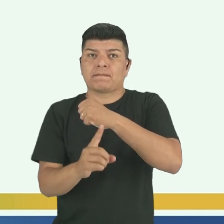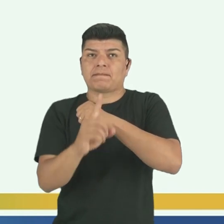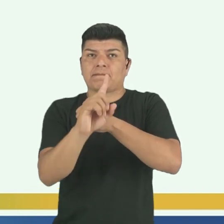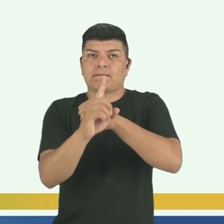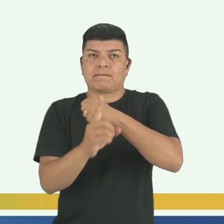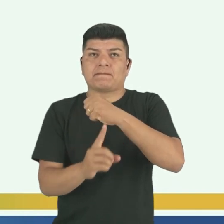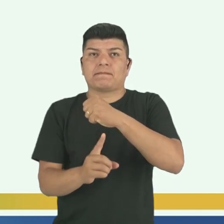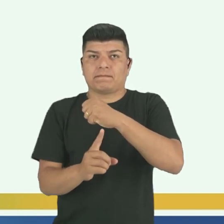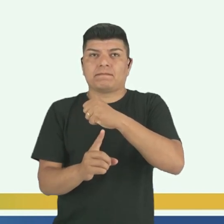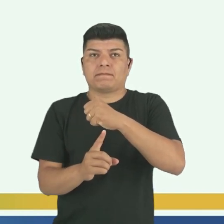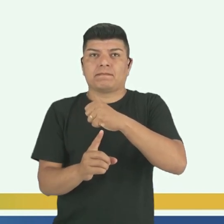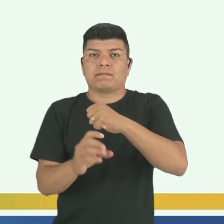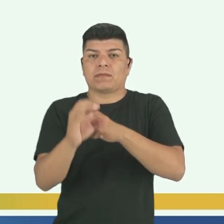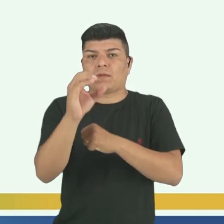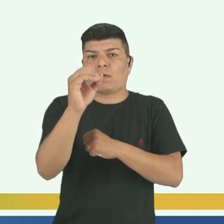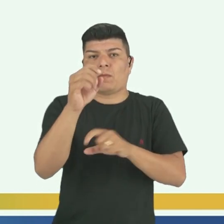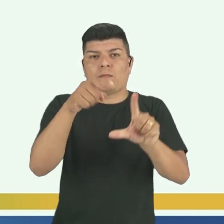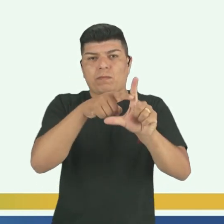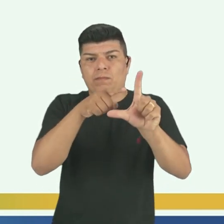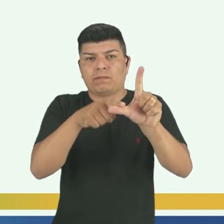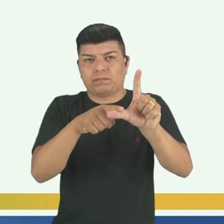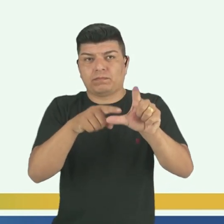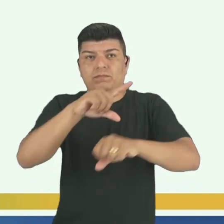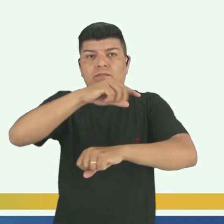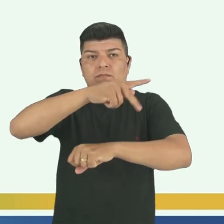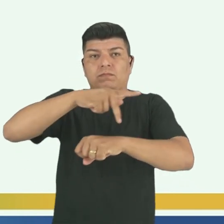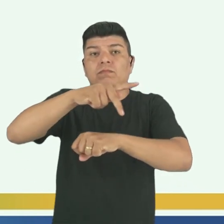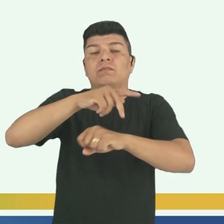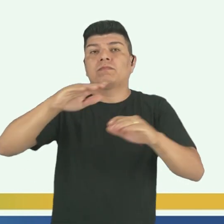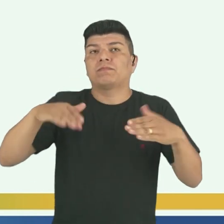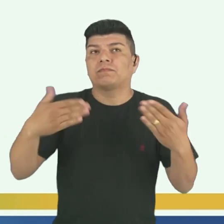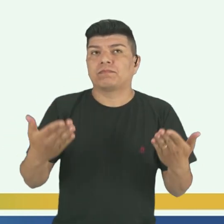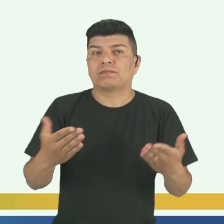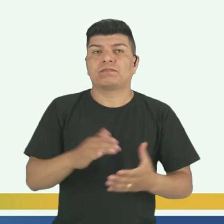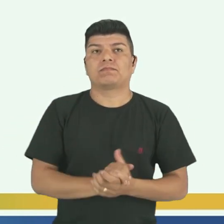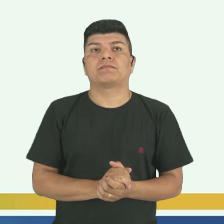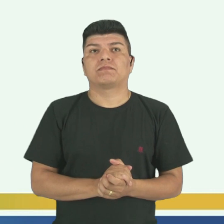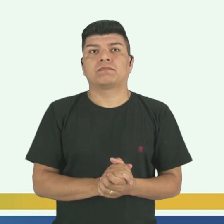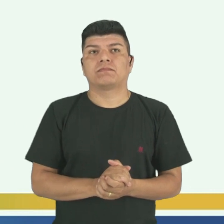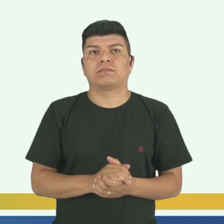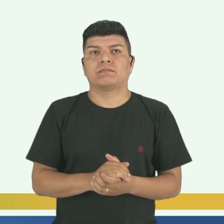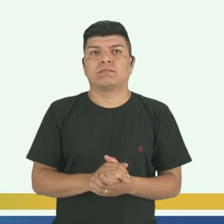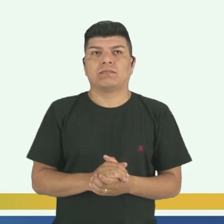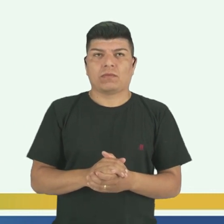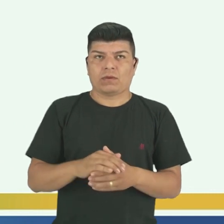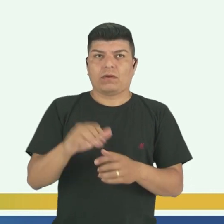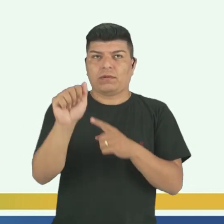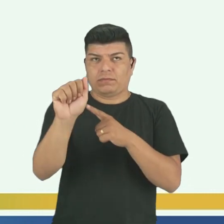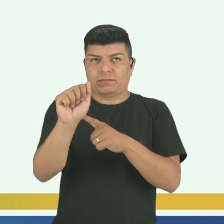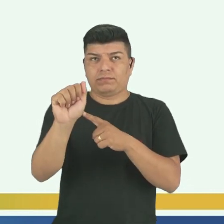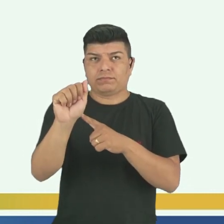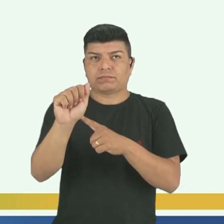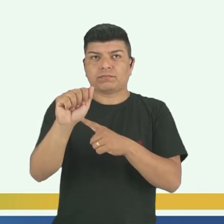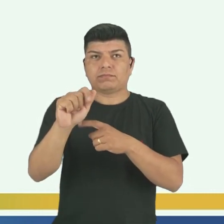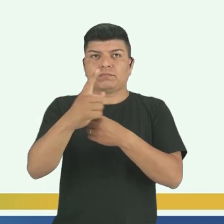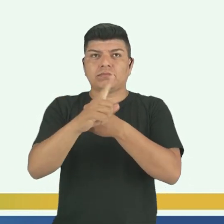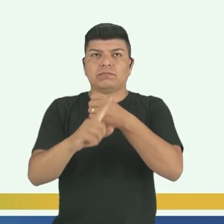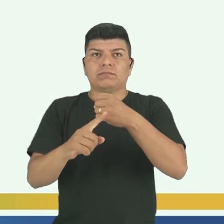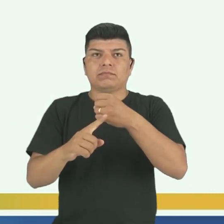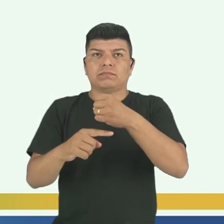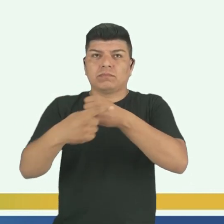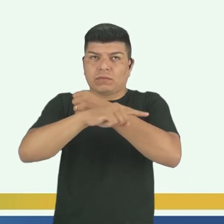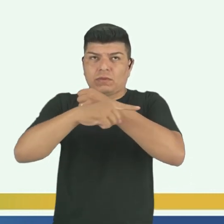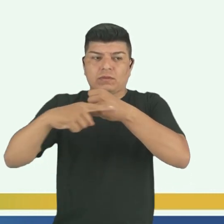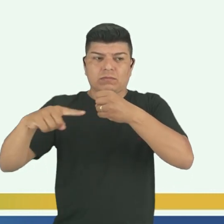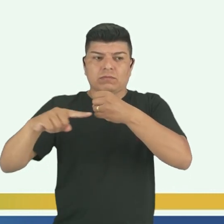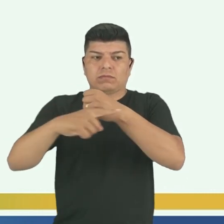considerada o marco zero grau, dos fuso horários, é qual? Eu tô falando de linha do Equador? Não. Nessa aula eu não falei de